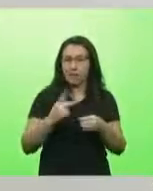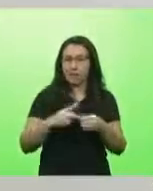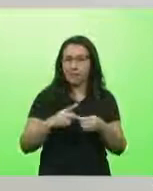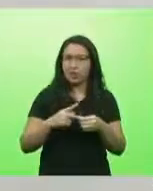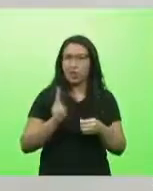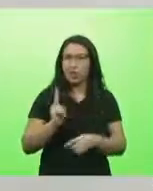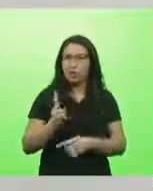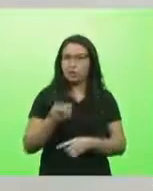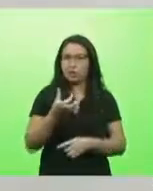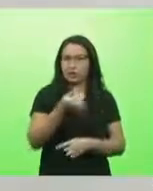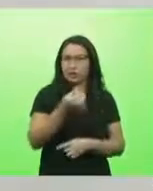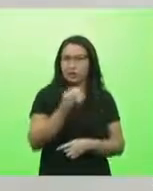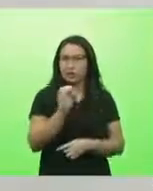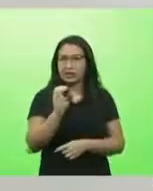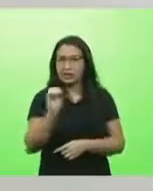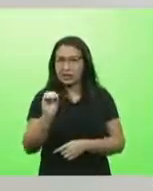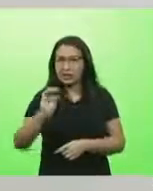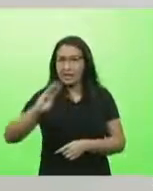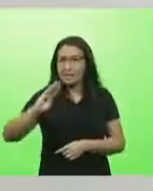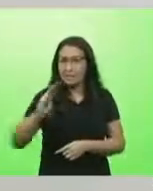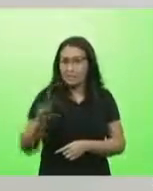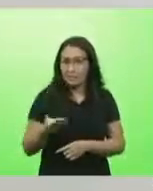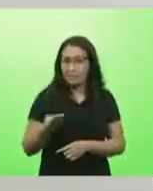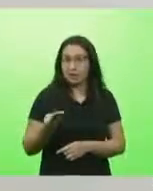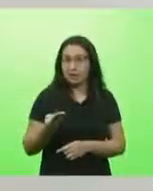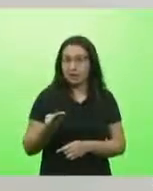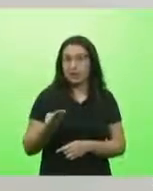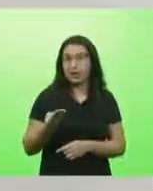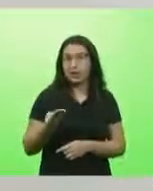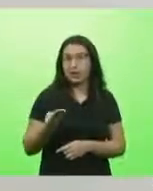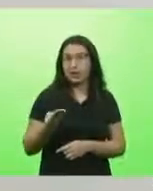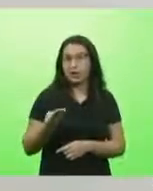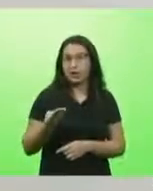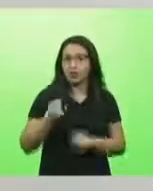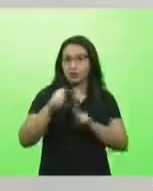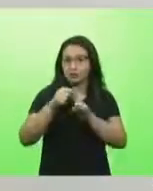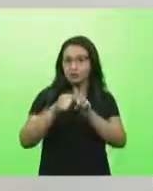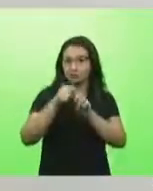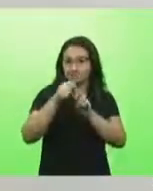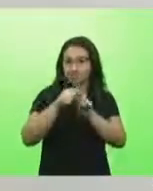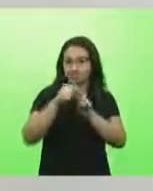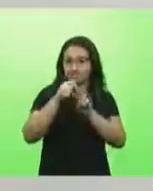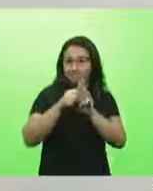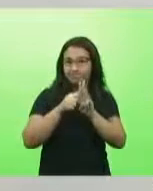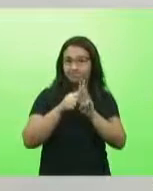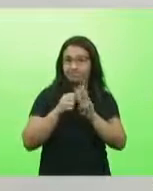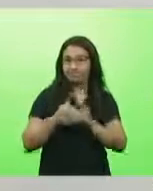bilhões em três meses? 60 bilhões em três meses?